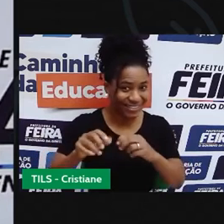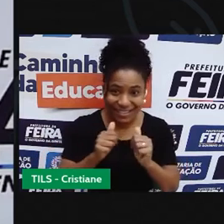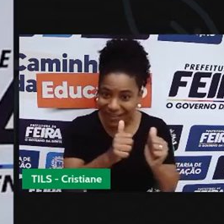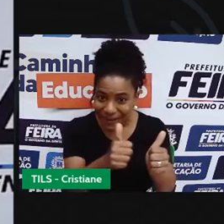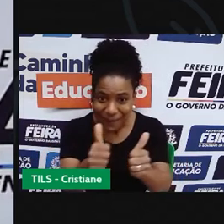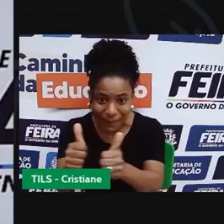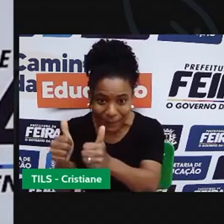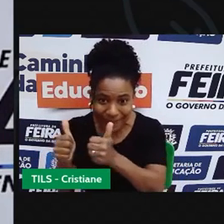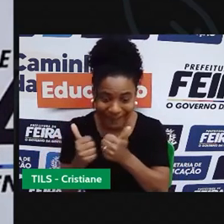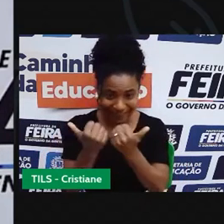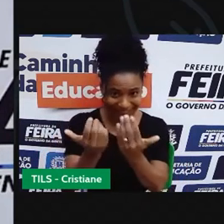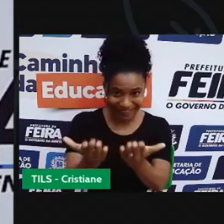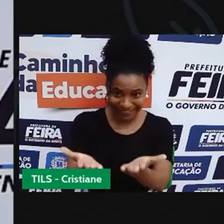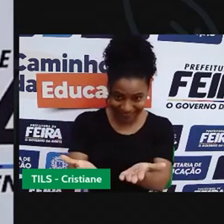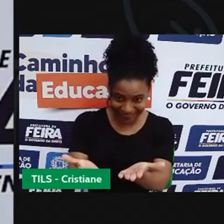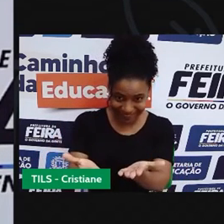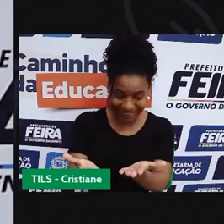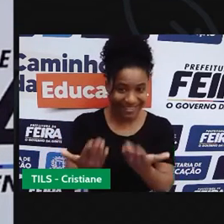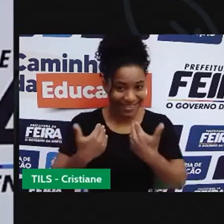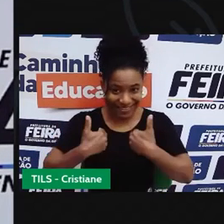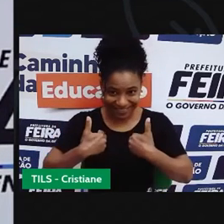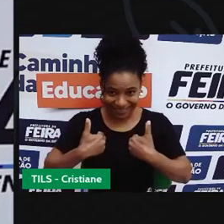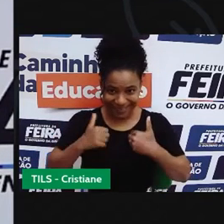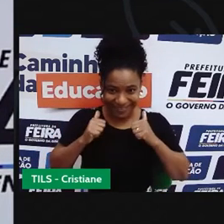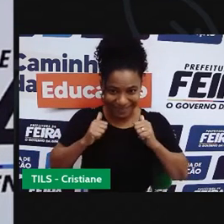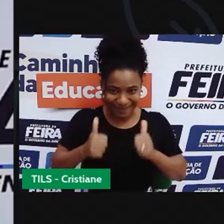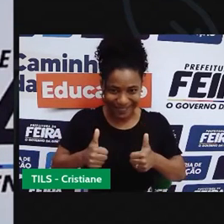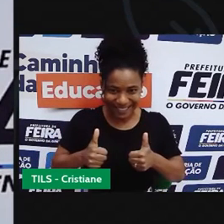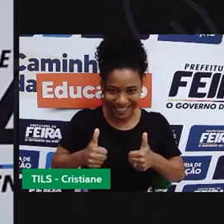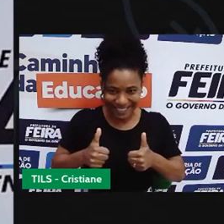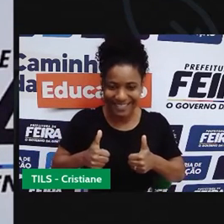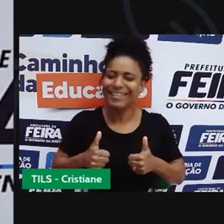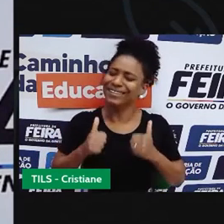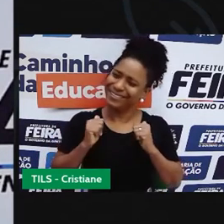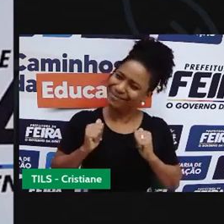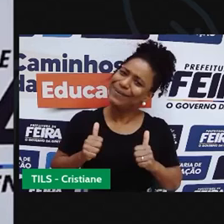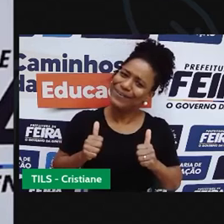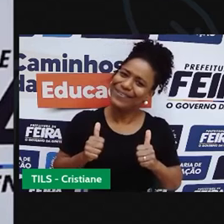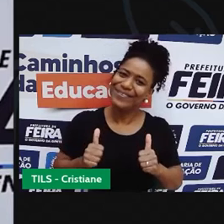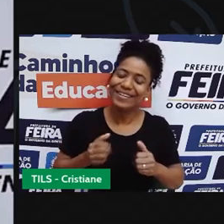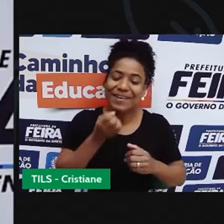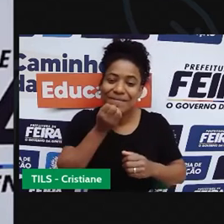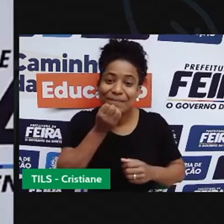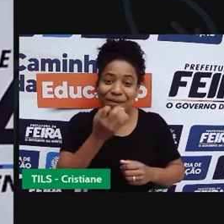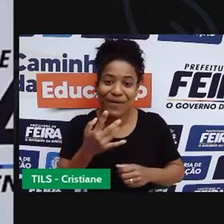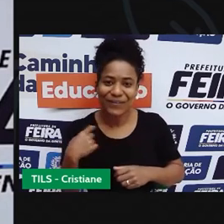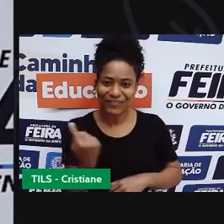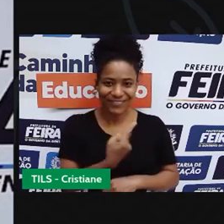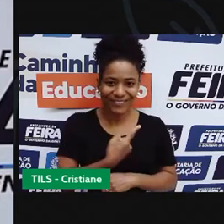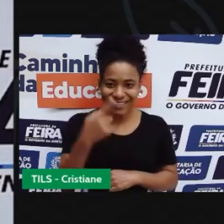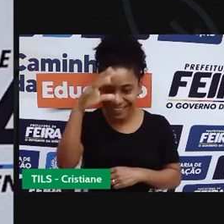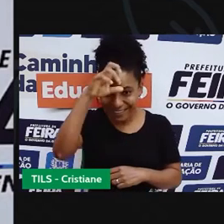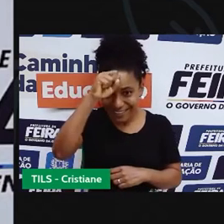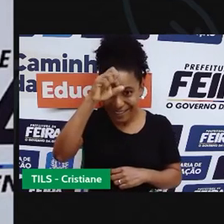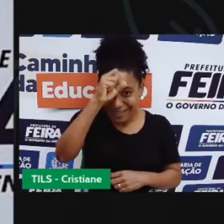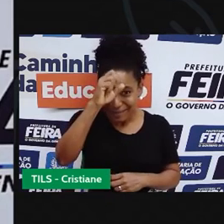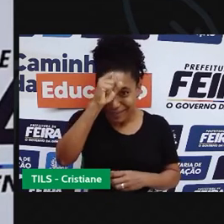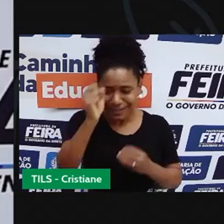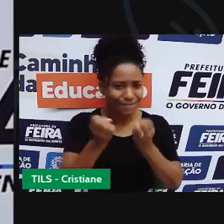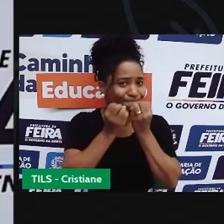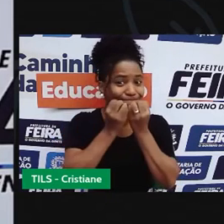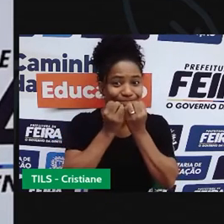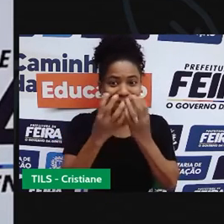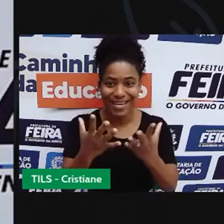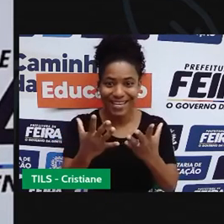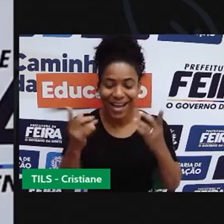bem com você? Tudo bem comigo? Espero que a gente tenha aí um ótimo aprendizado nesse momento que a gente vai ter